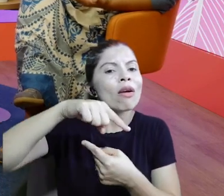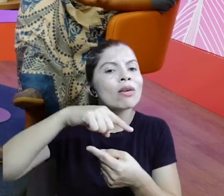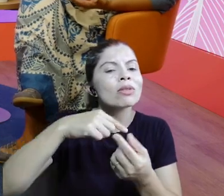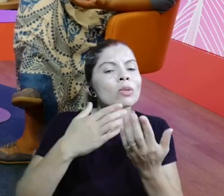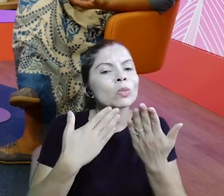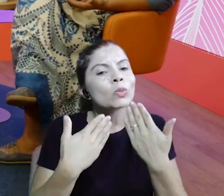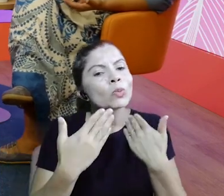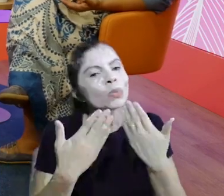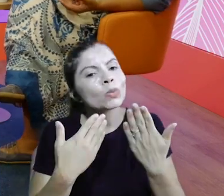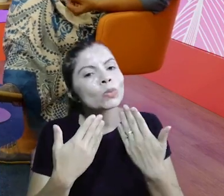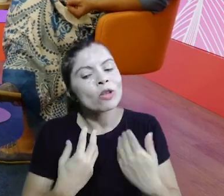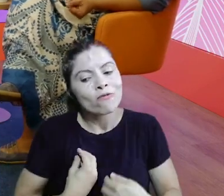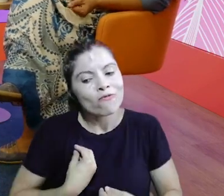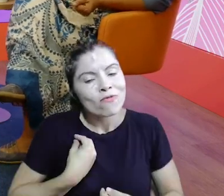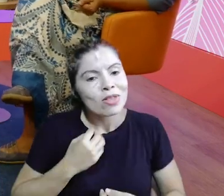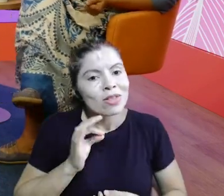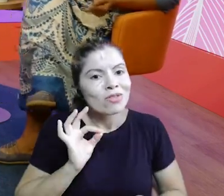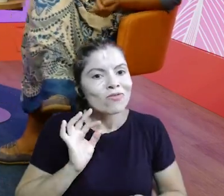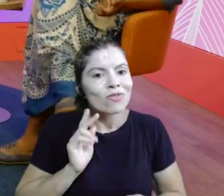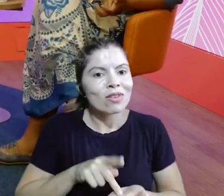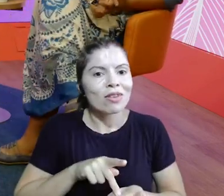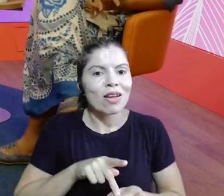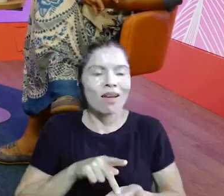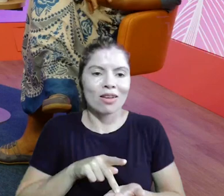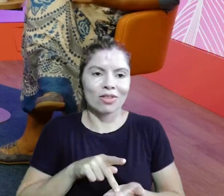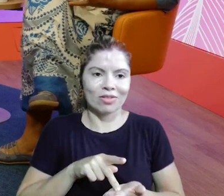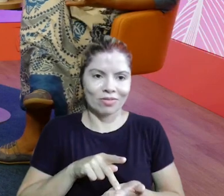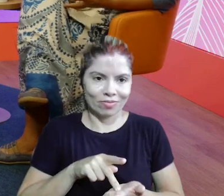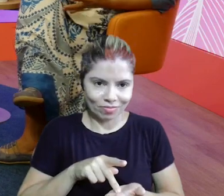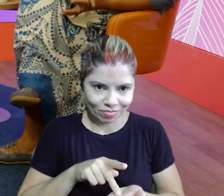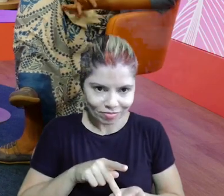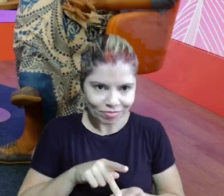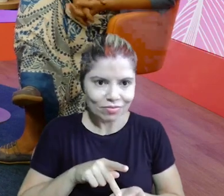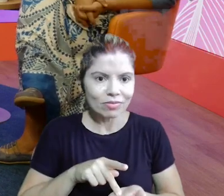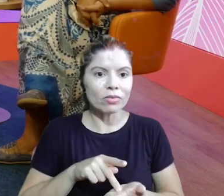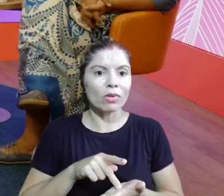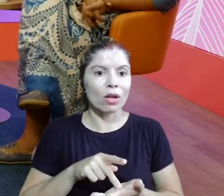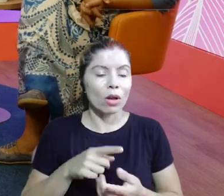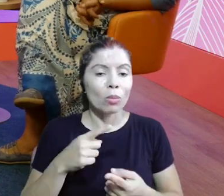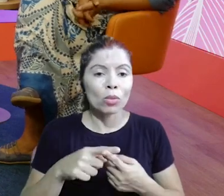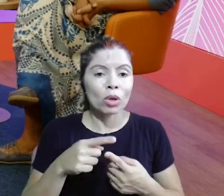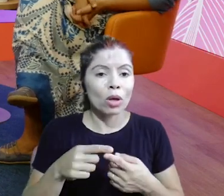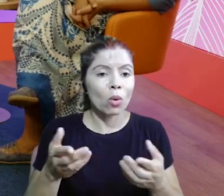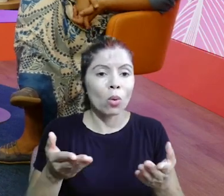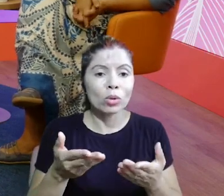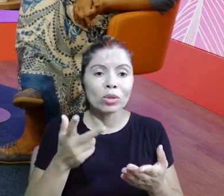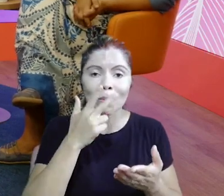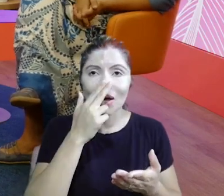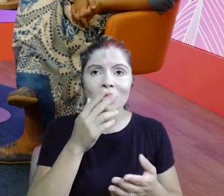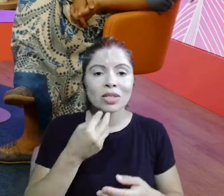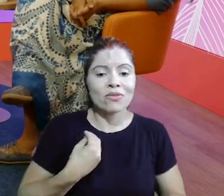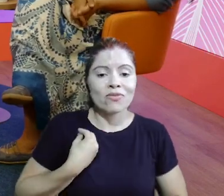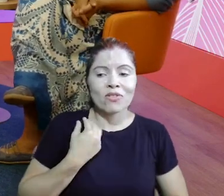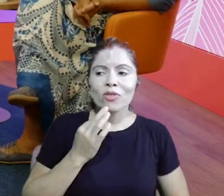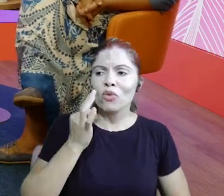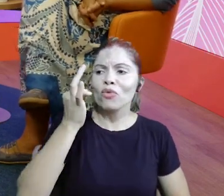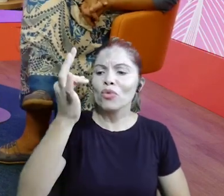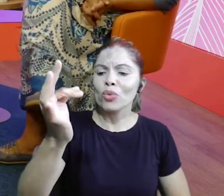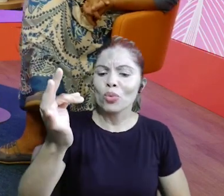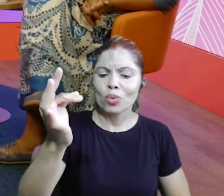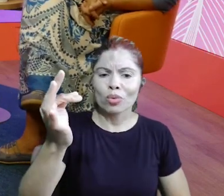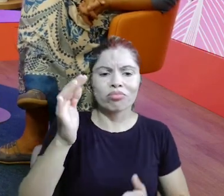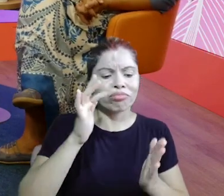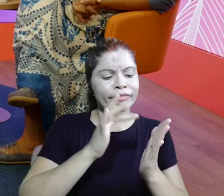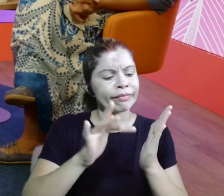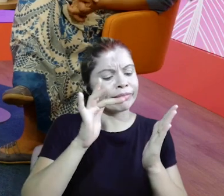outro, é olhar estar no momento presente. Exatamente. É estar no momento presente porque a gente vive no futuro. É.